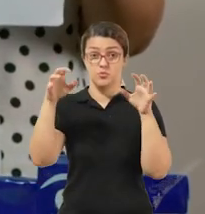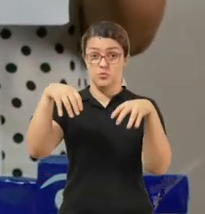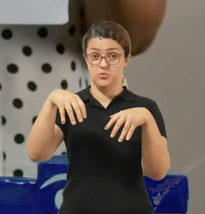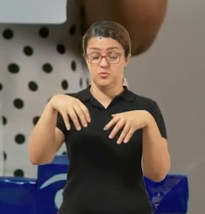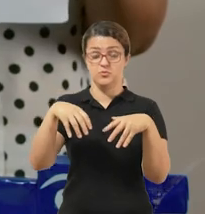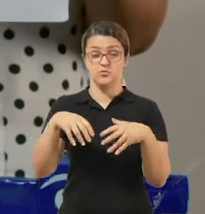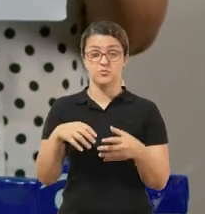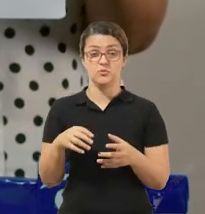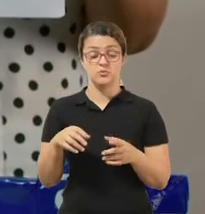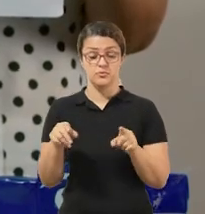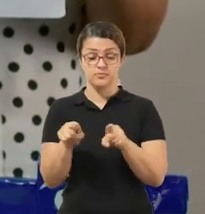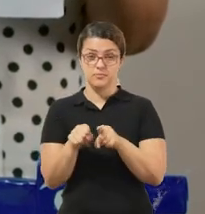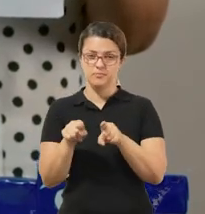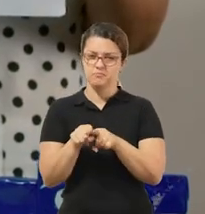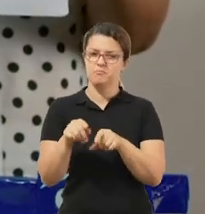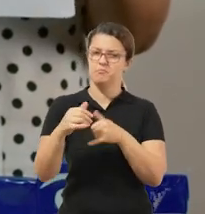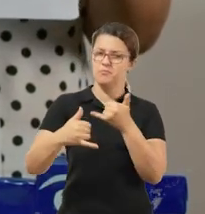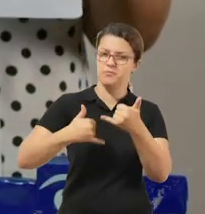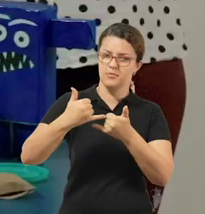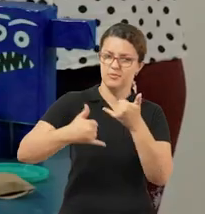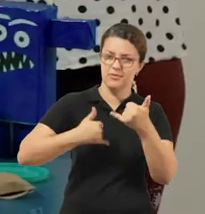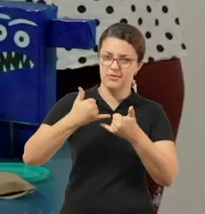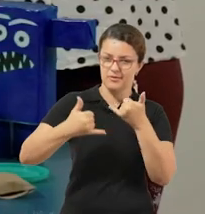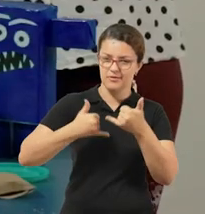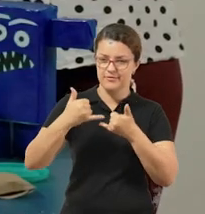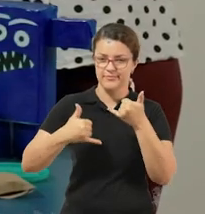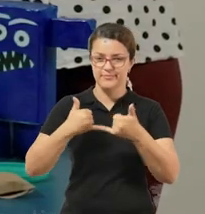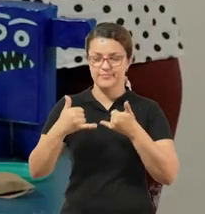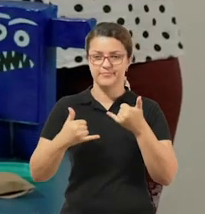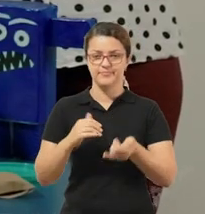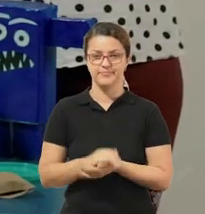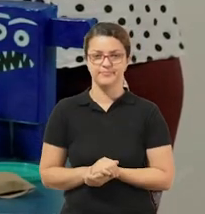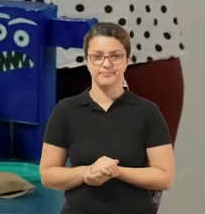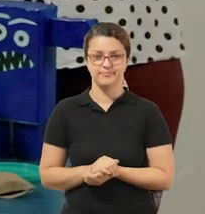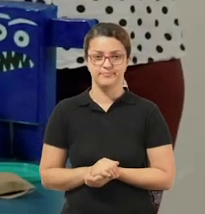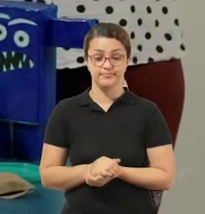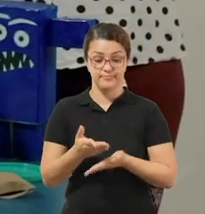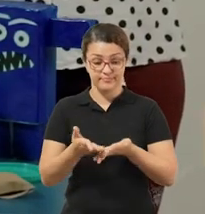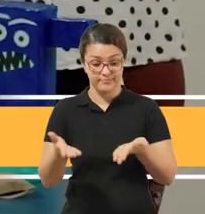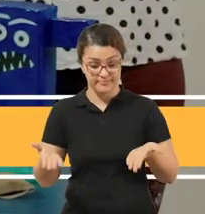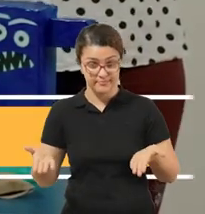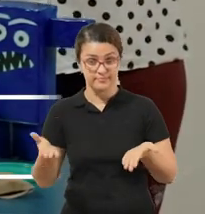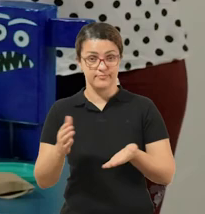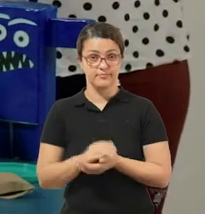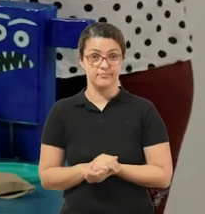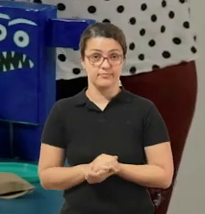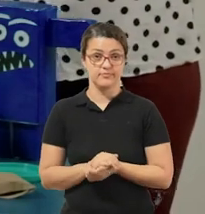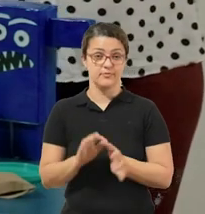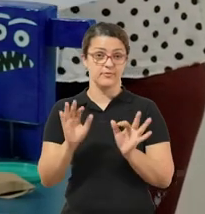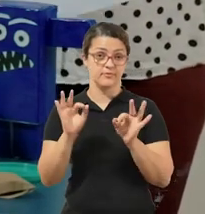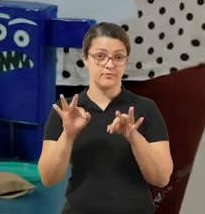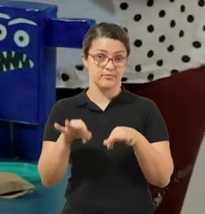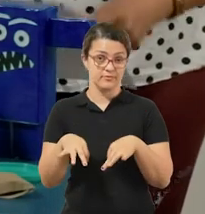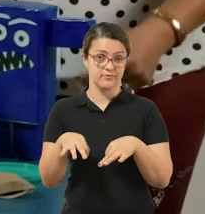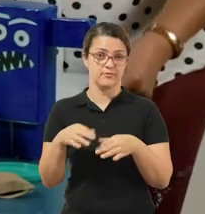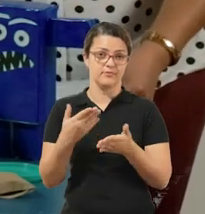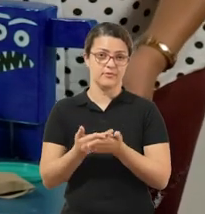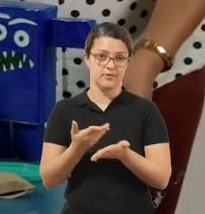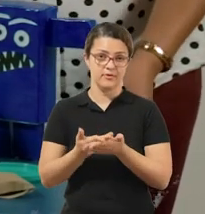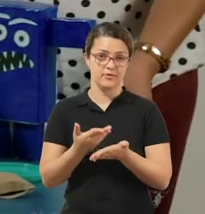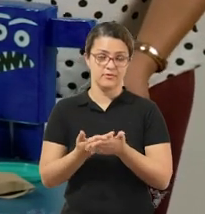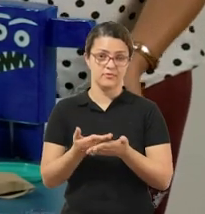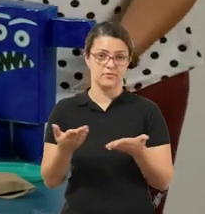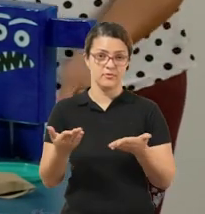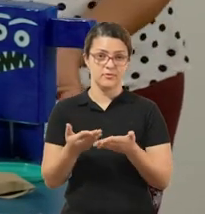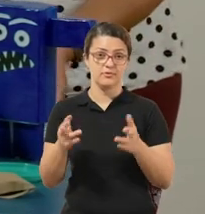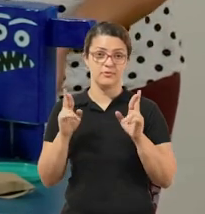monstro de vocês. E brinquem bastante! Turminha, por enquanto é só. Estamos terminando mais uma